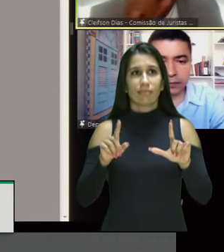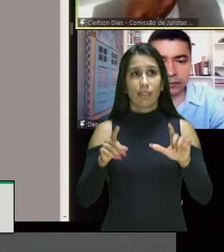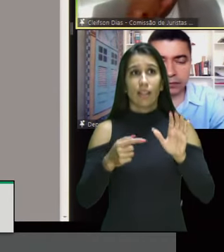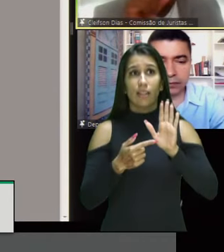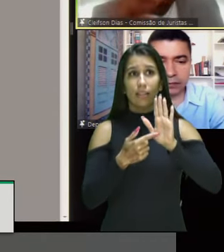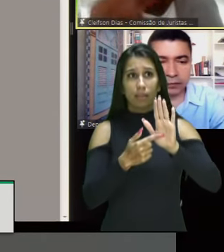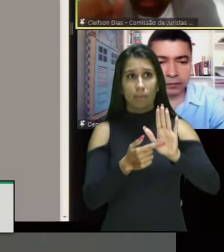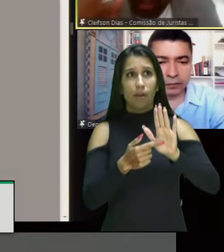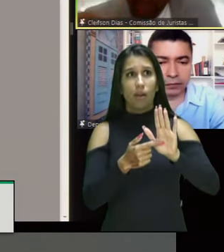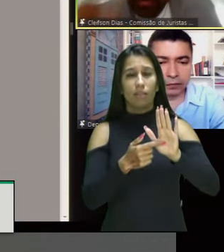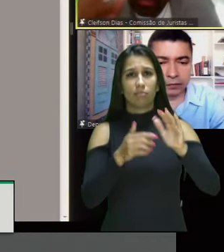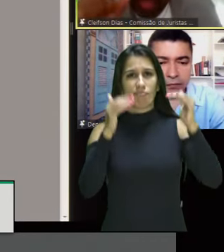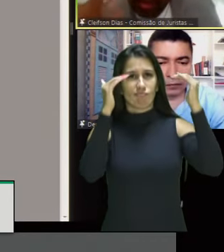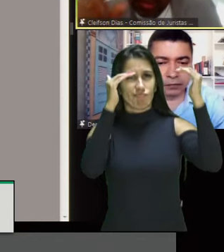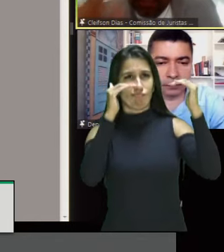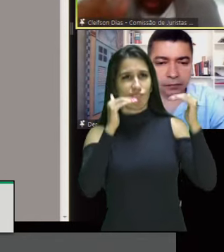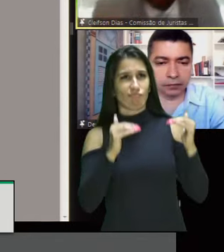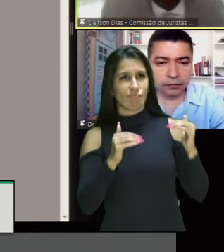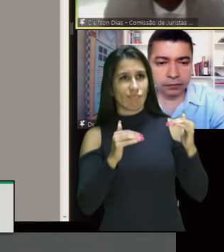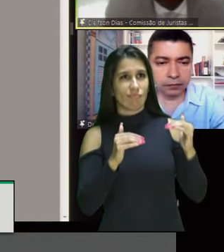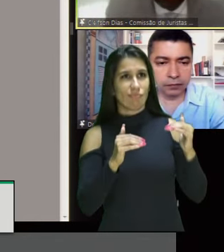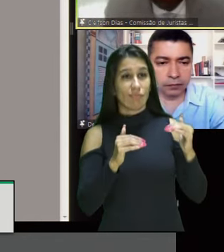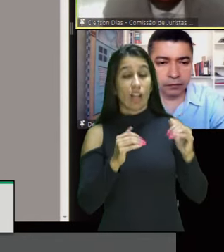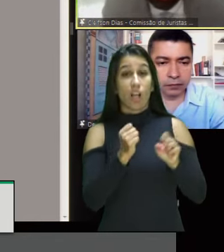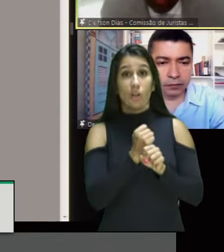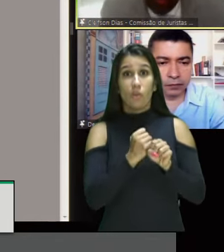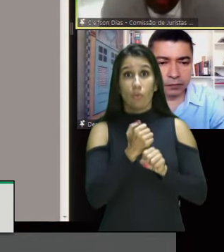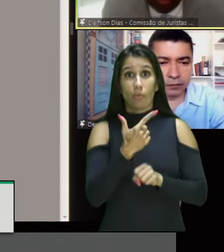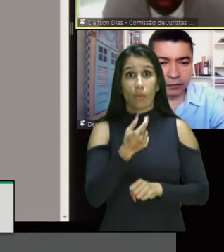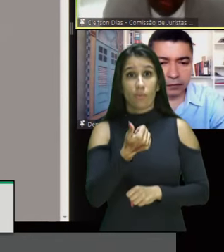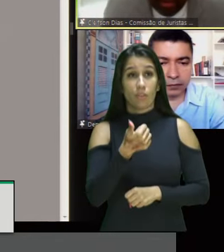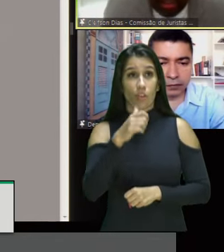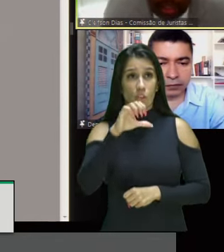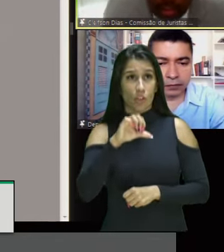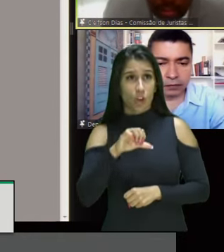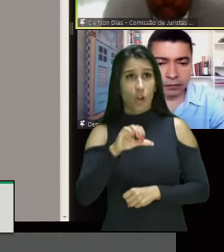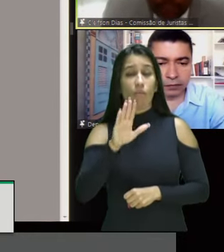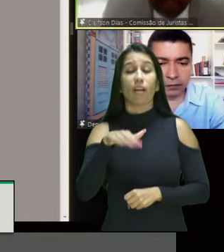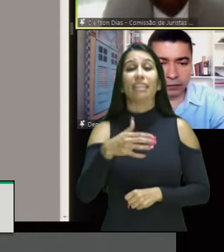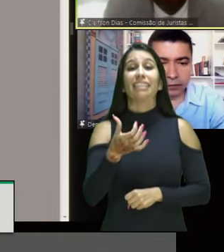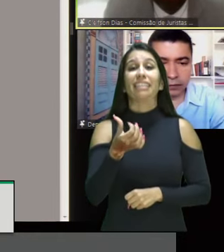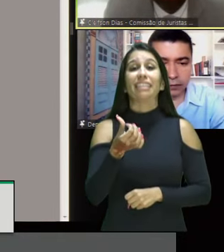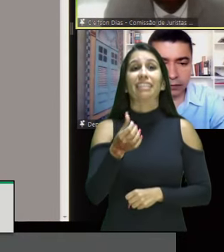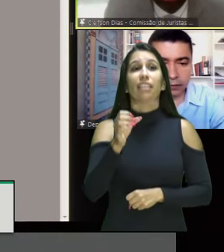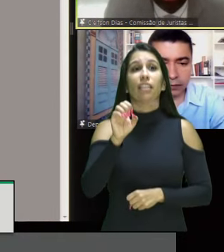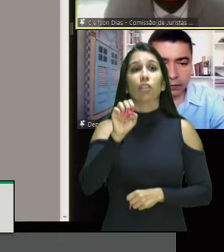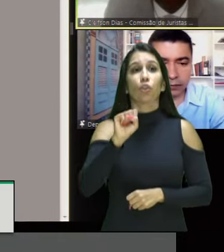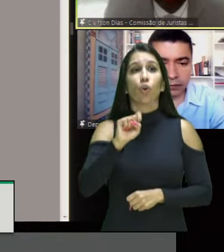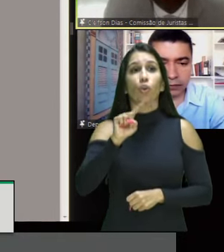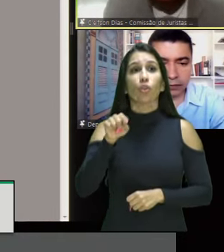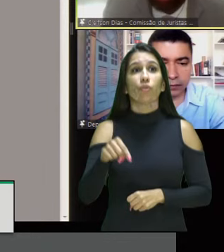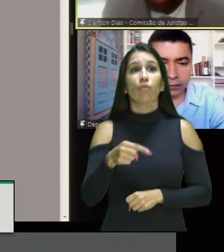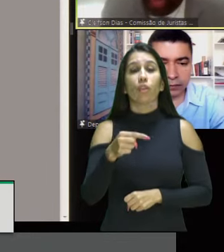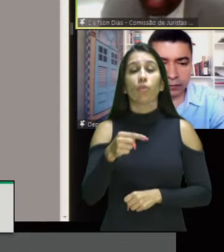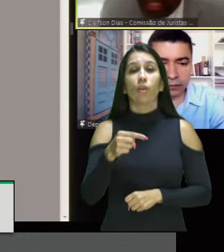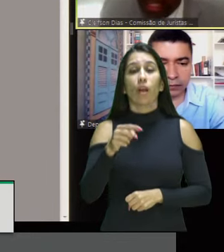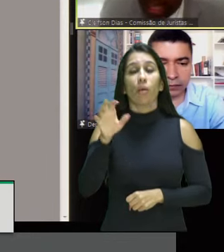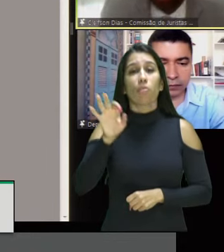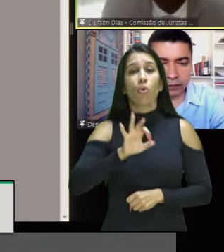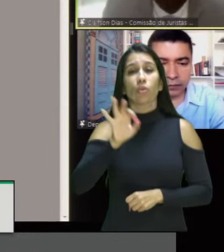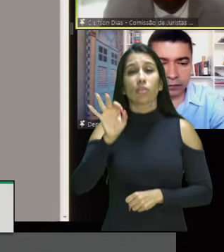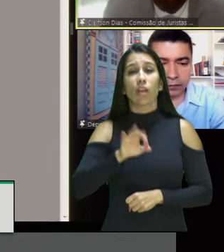laranja. Em 2019, negros foram 61,1% dos policiais